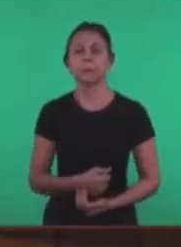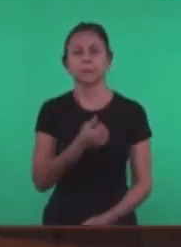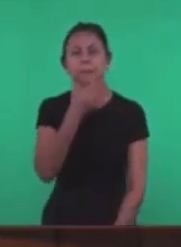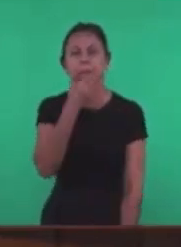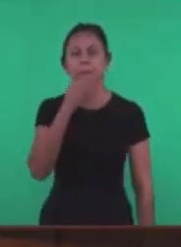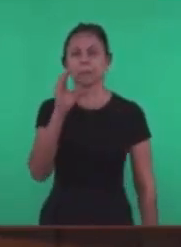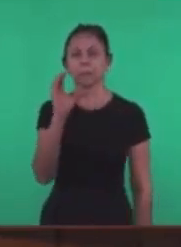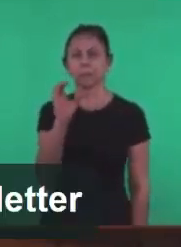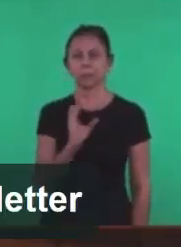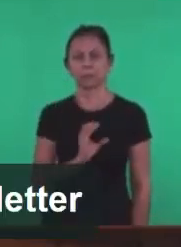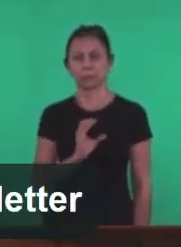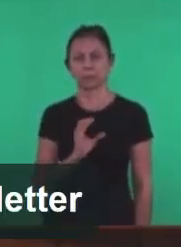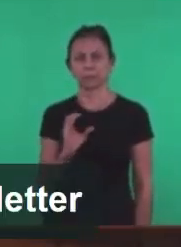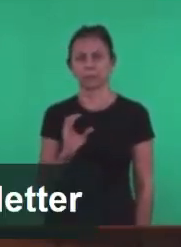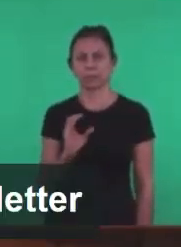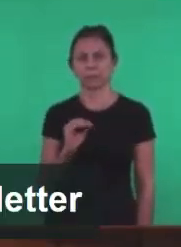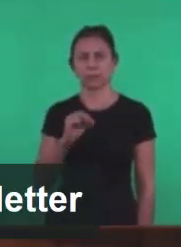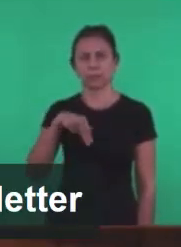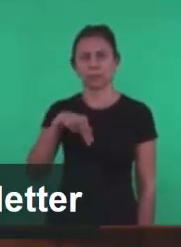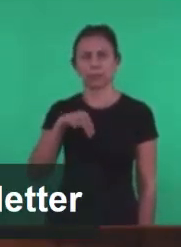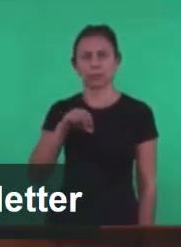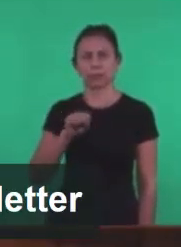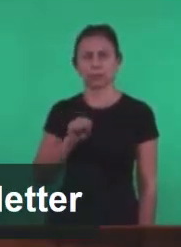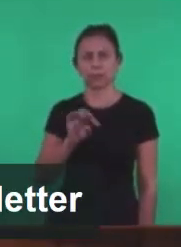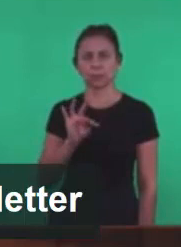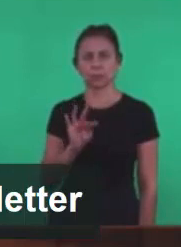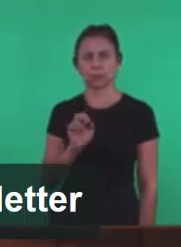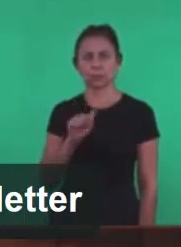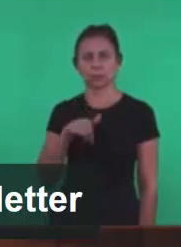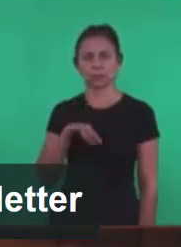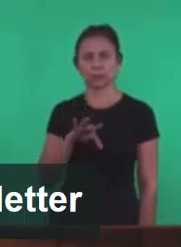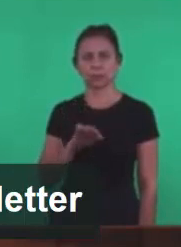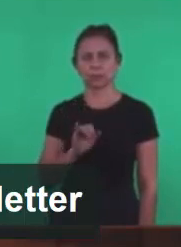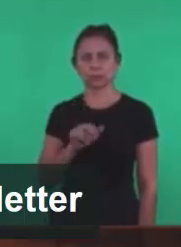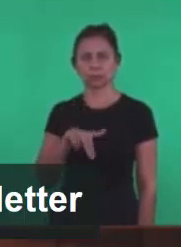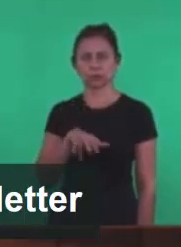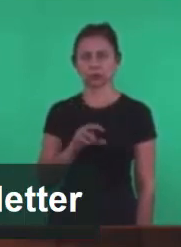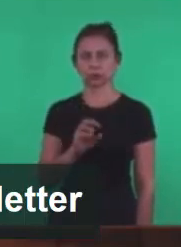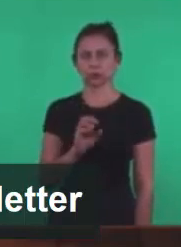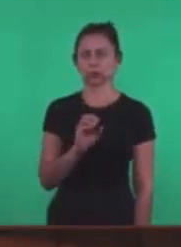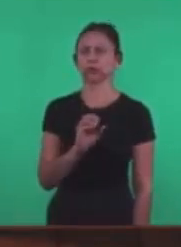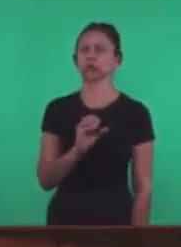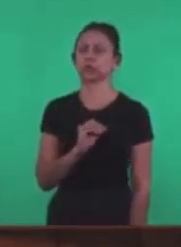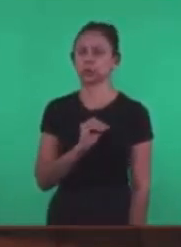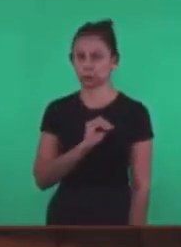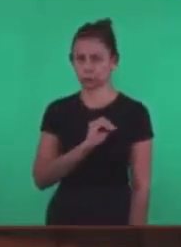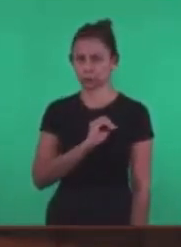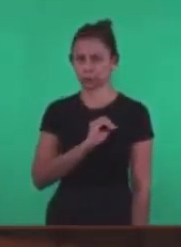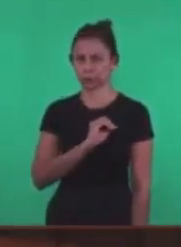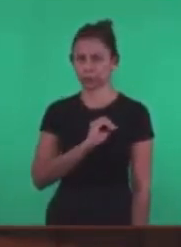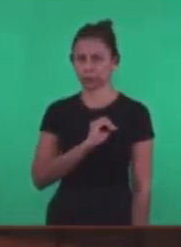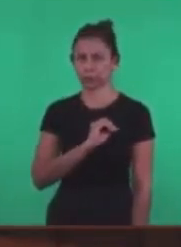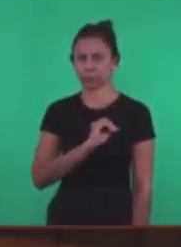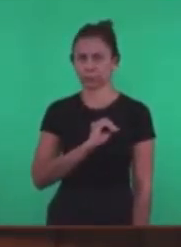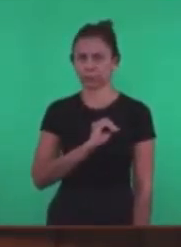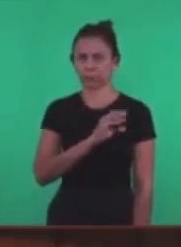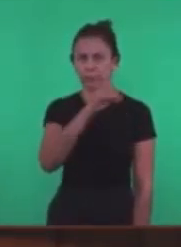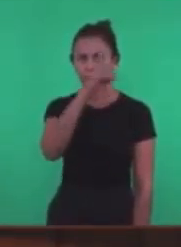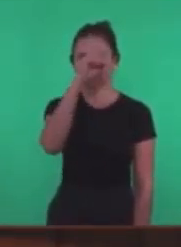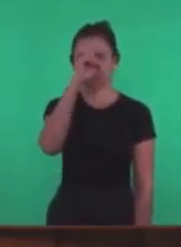312 Quando ele edita O edito de Milão Aí você vai na carta Você vai encontrar